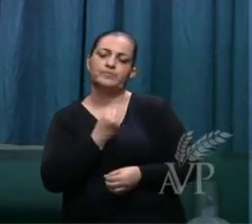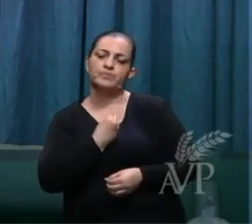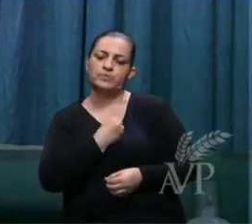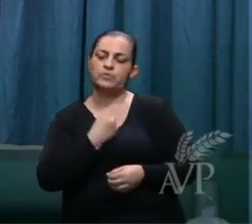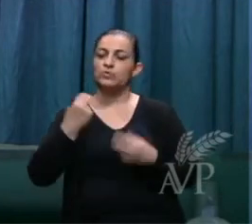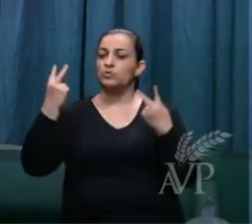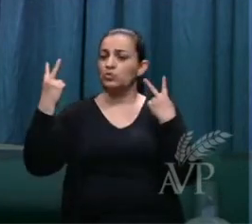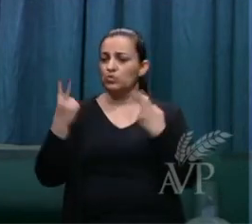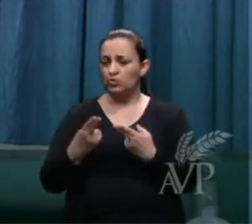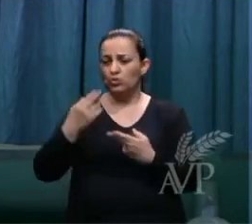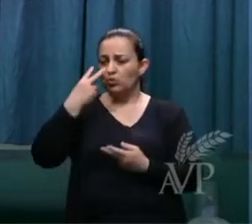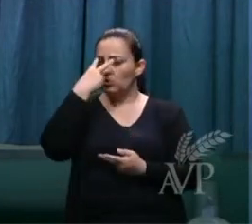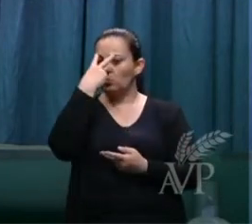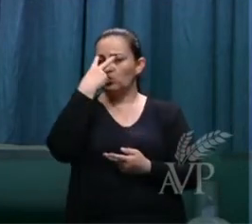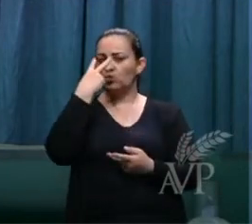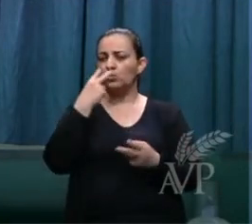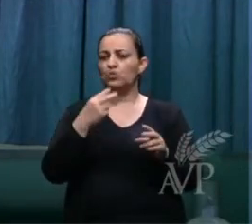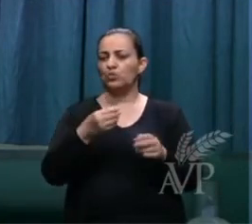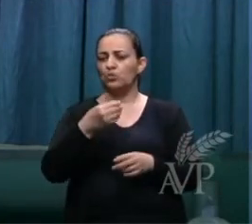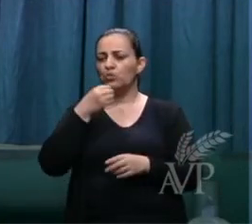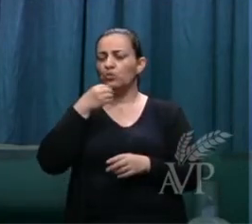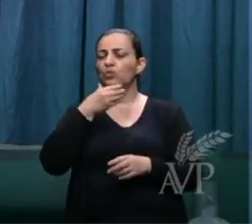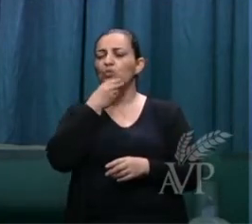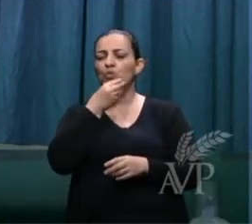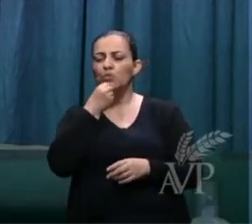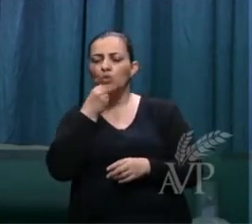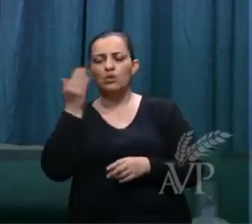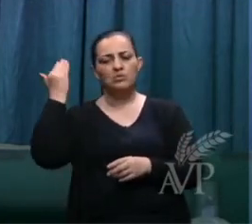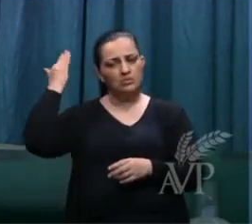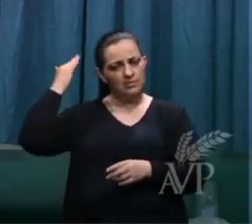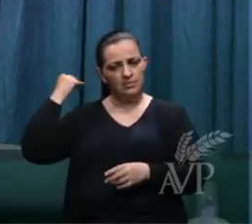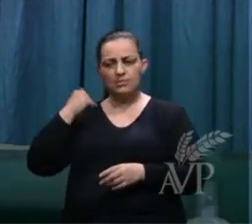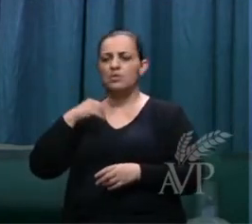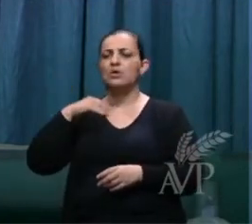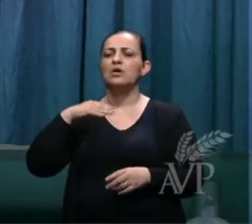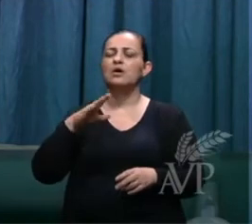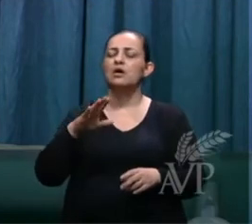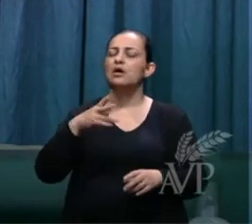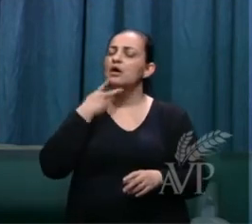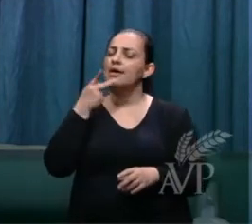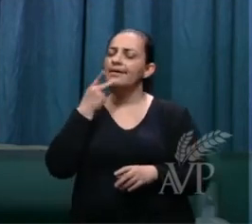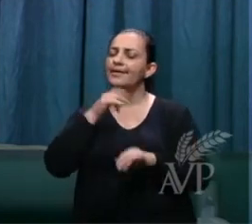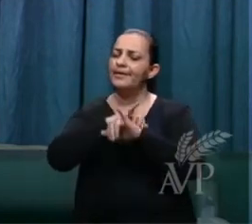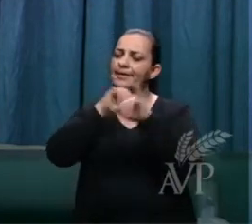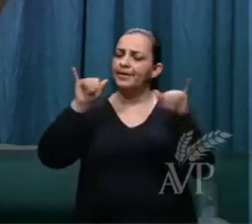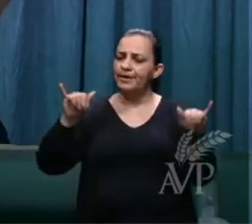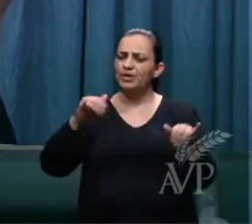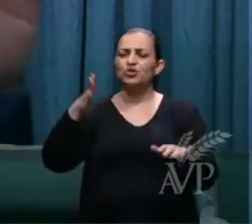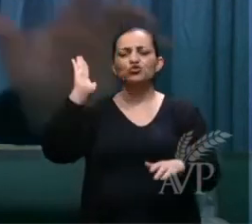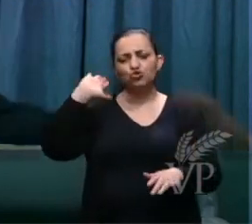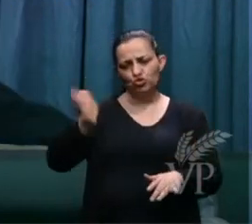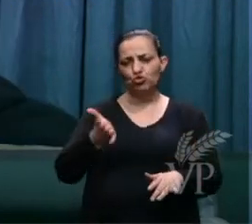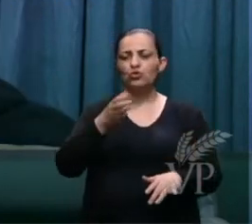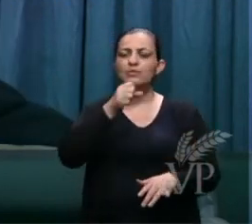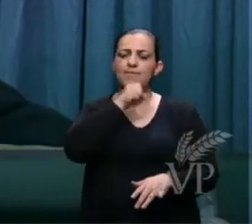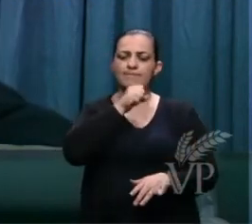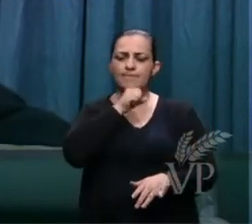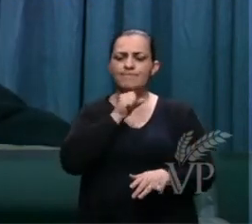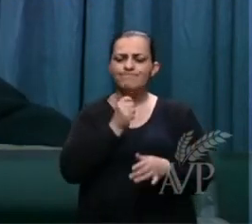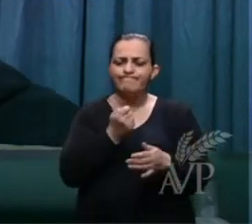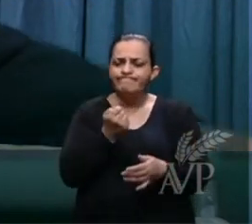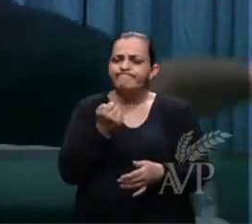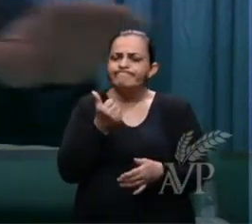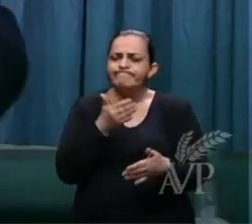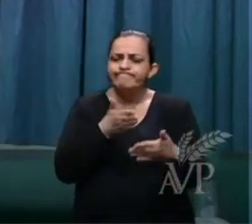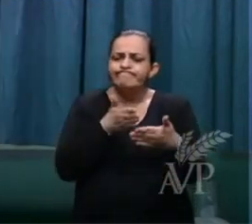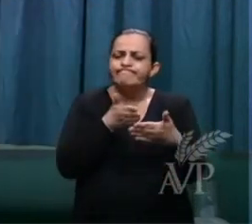aquele irmão cego aquele de cor para o irmão Brana irmão Brana já estou velho estou perto de atravessar